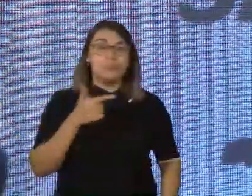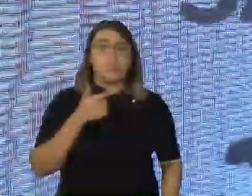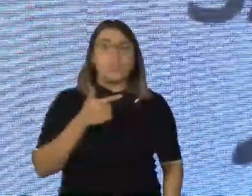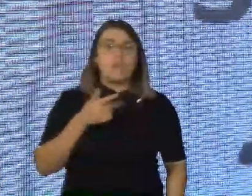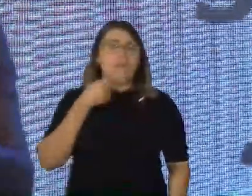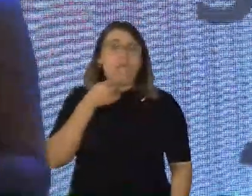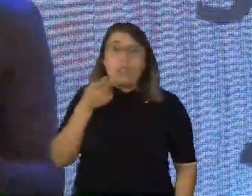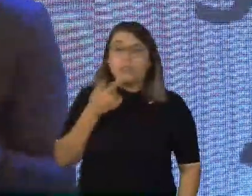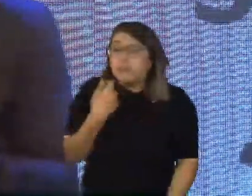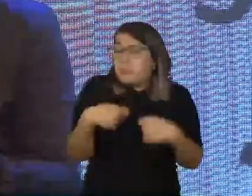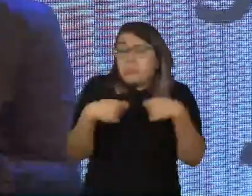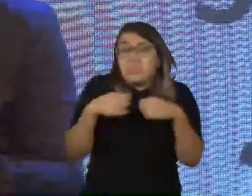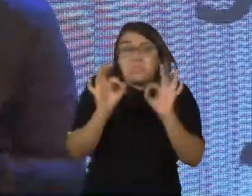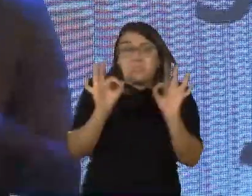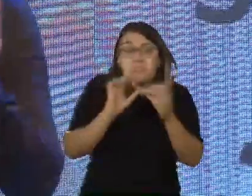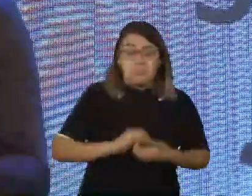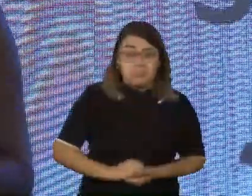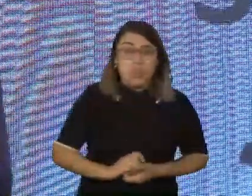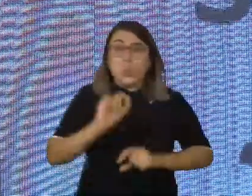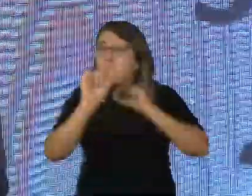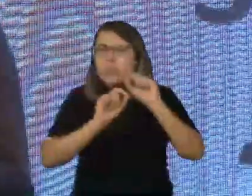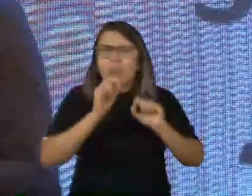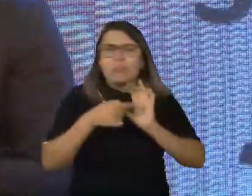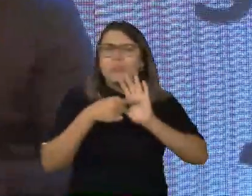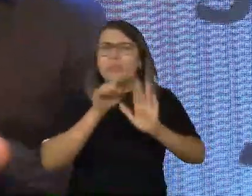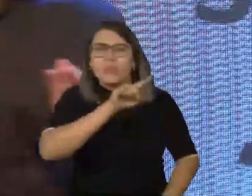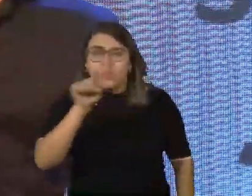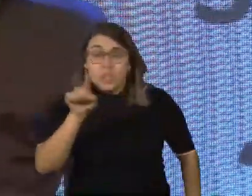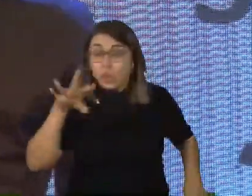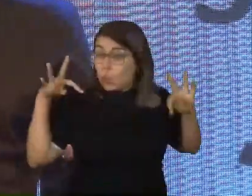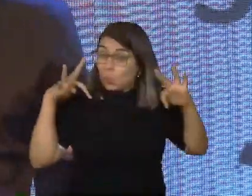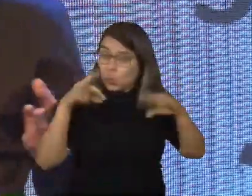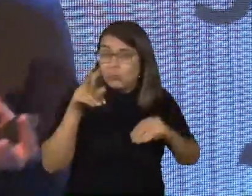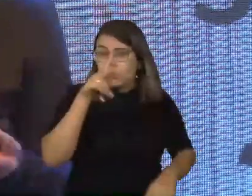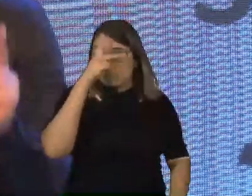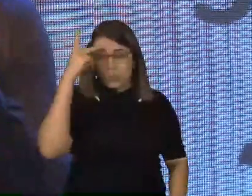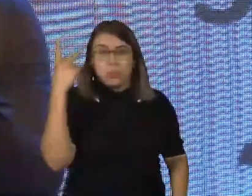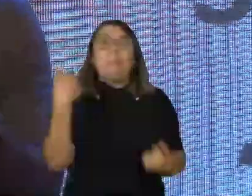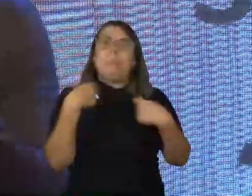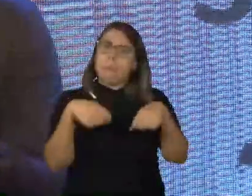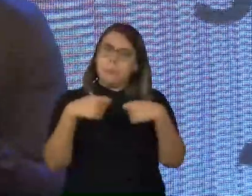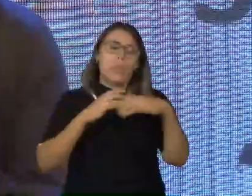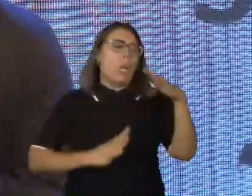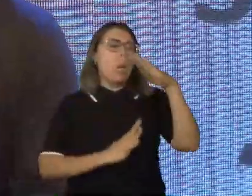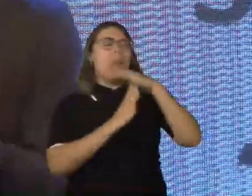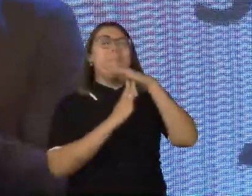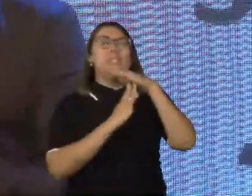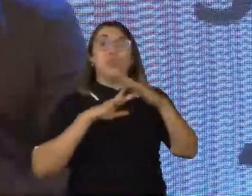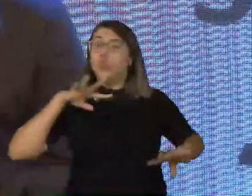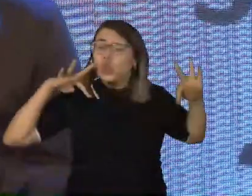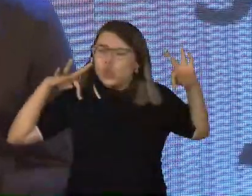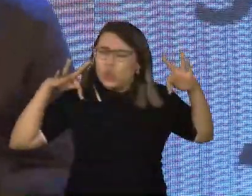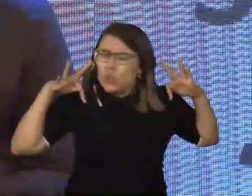justificar algo que não precisa ser justificado. O que eu preciso dizer para vocês é que todos nós temos limitações,